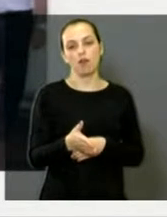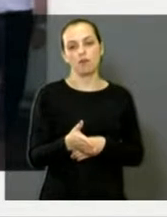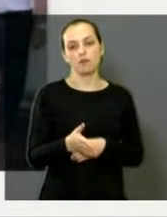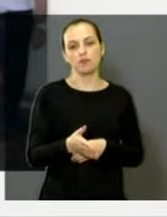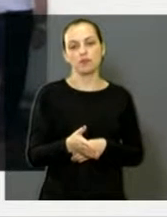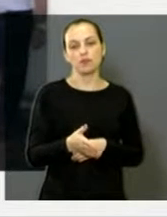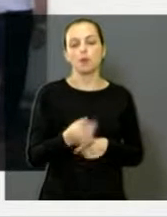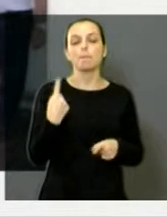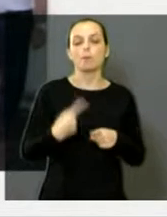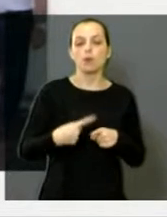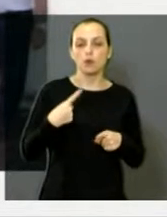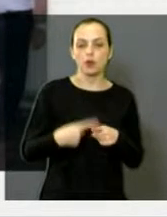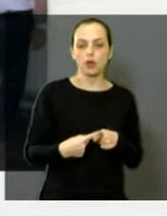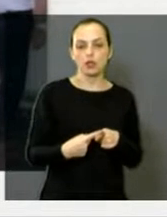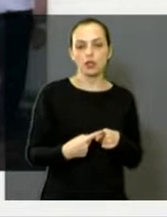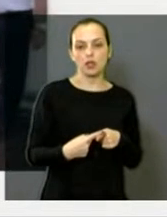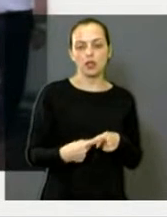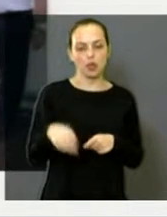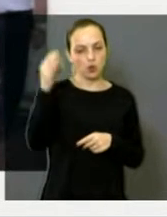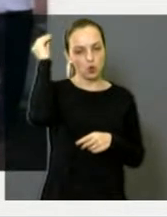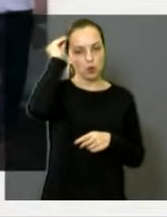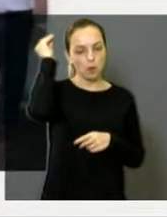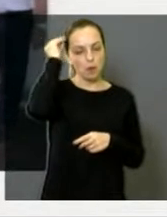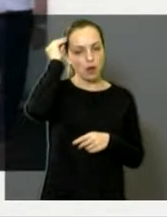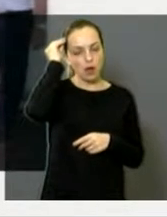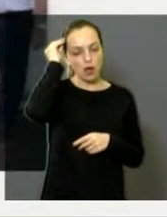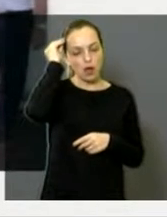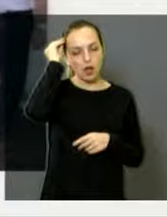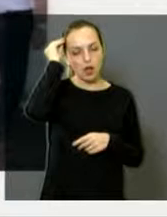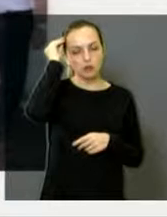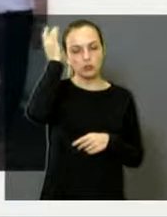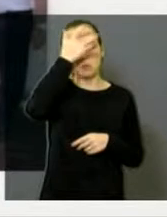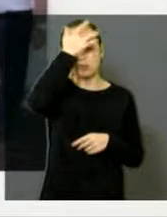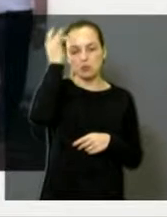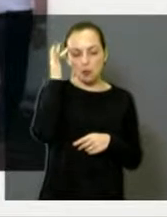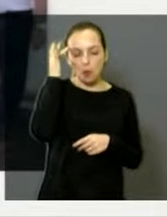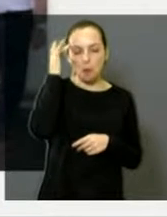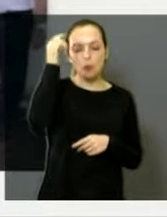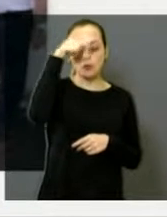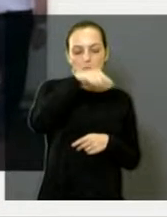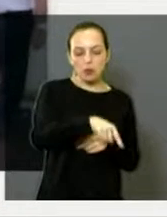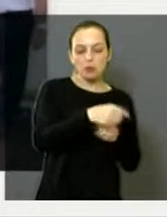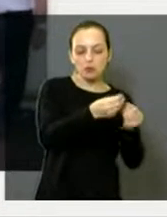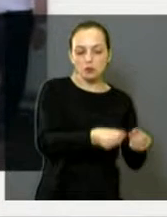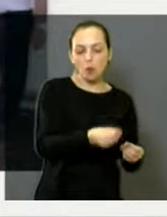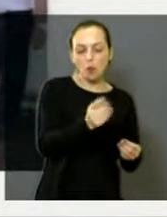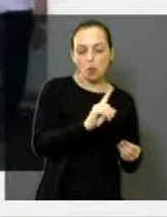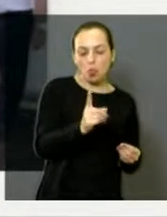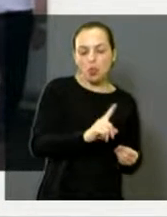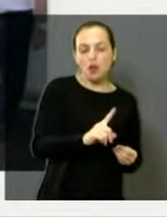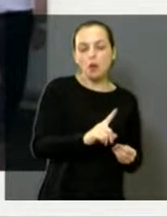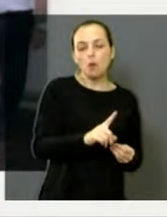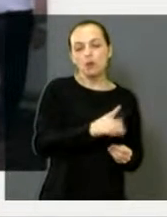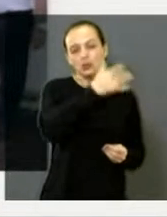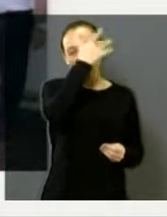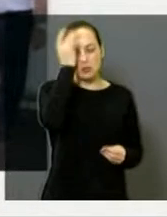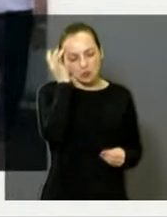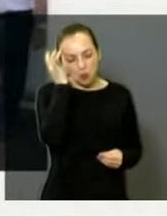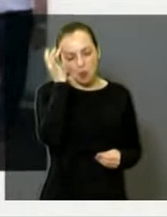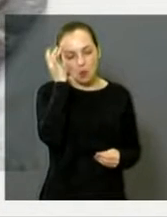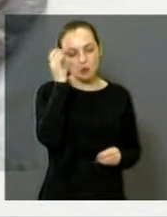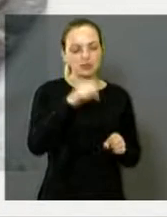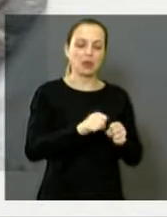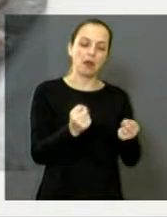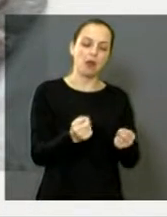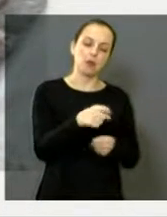Danificado por quê? Culpado foi quem colocou, culpado é a secretaria. Não, é vândalos que vão lá. O que está